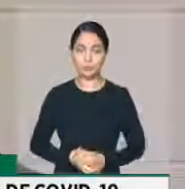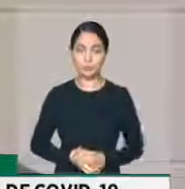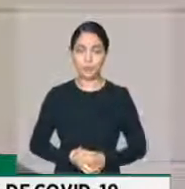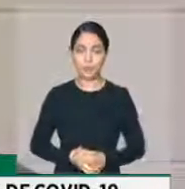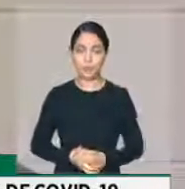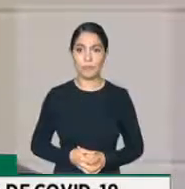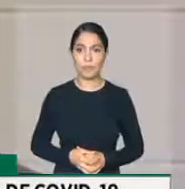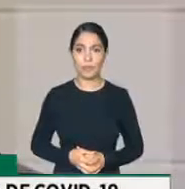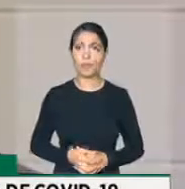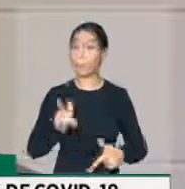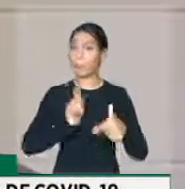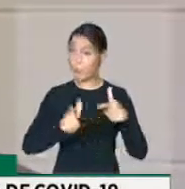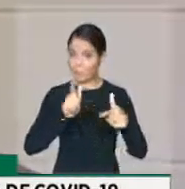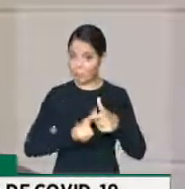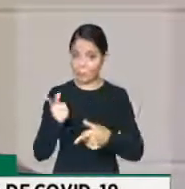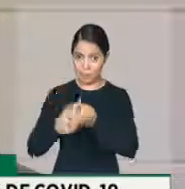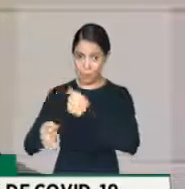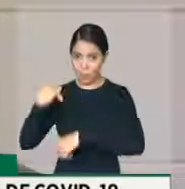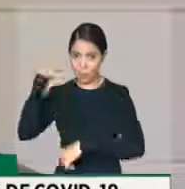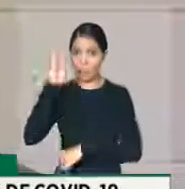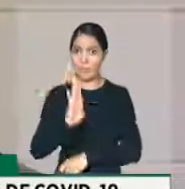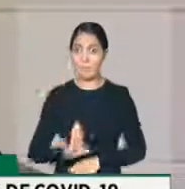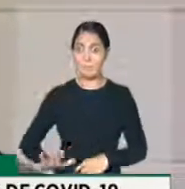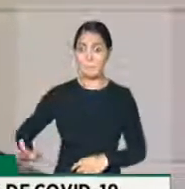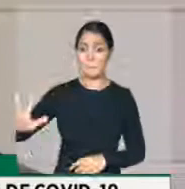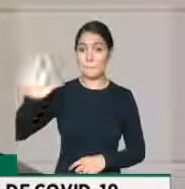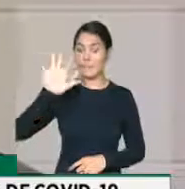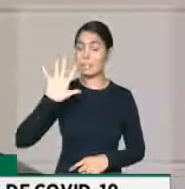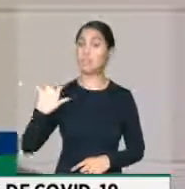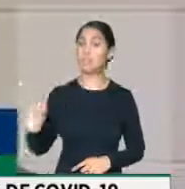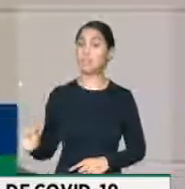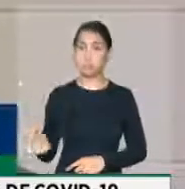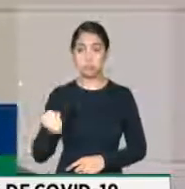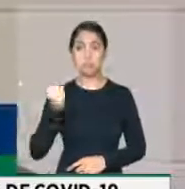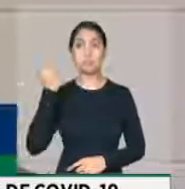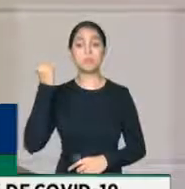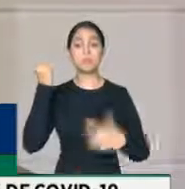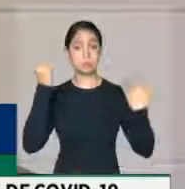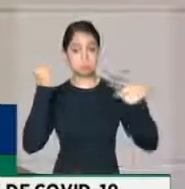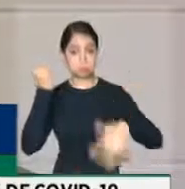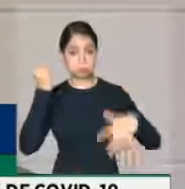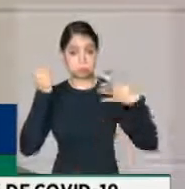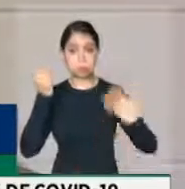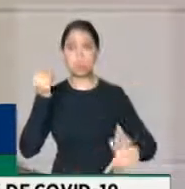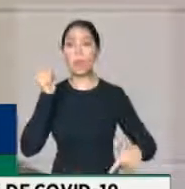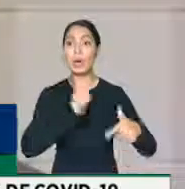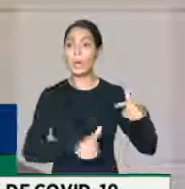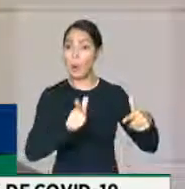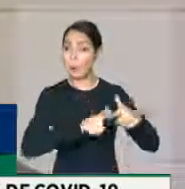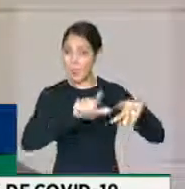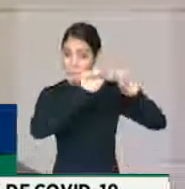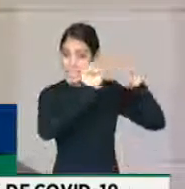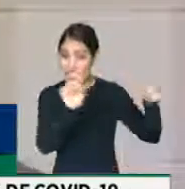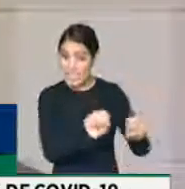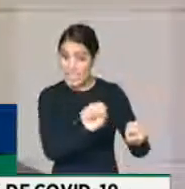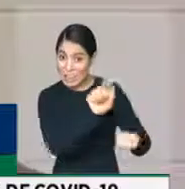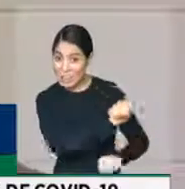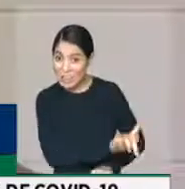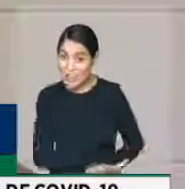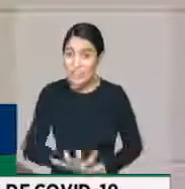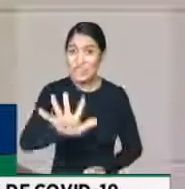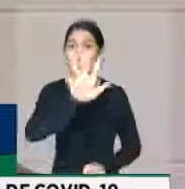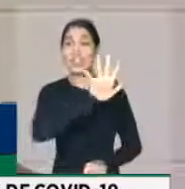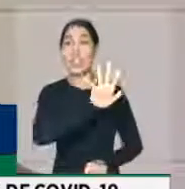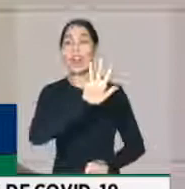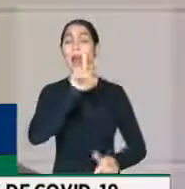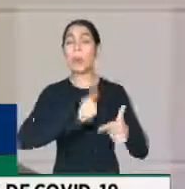coloca para a economia brasileira é de extrema gravidade, é o risco de uma crise sistêmica, é o risco